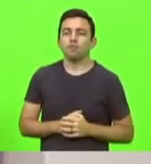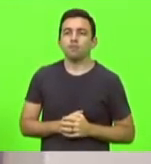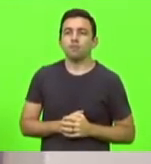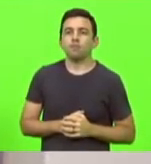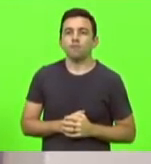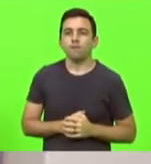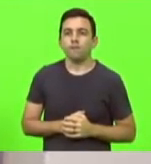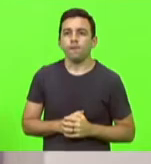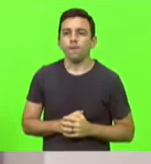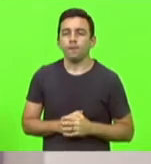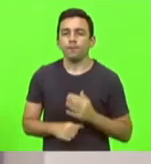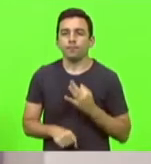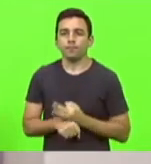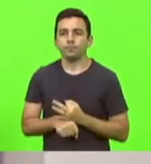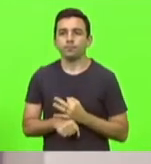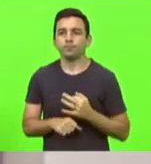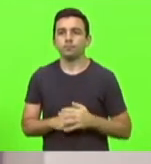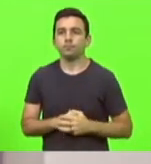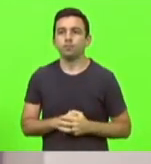Ausente.